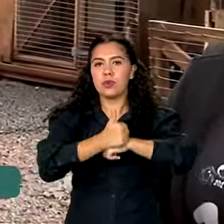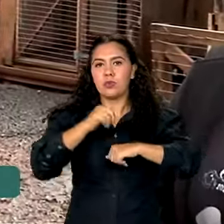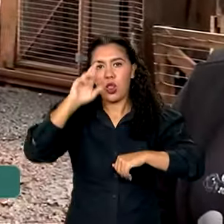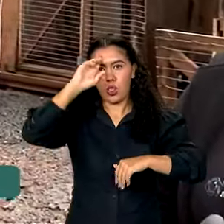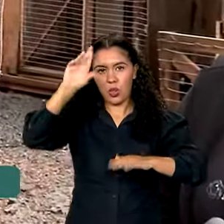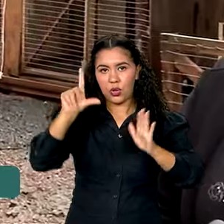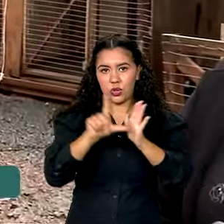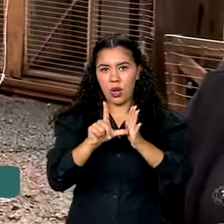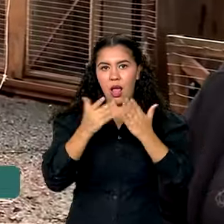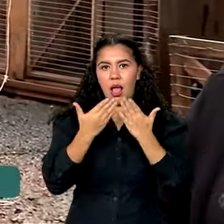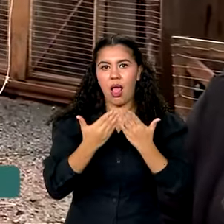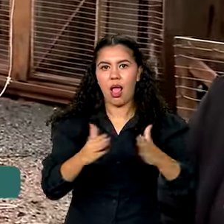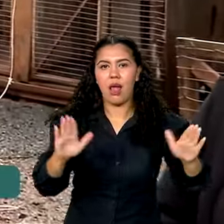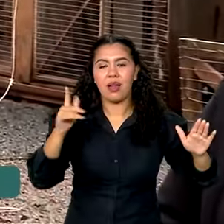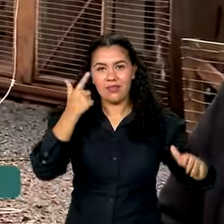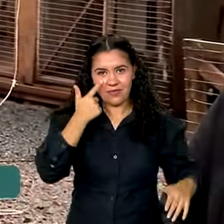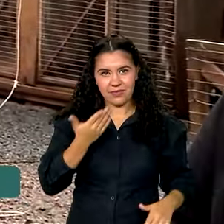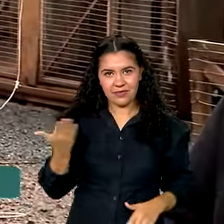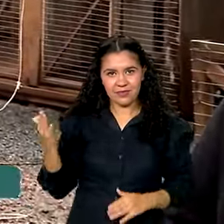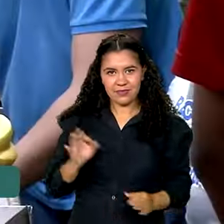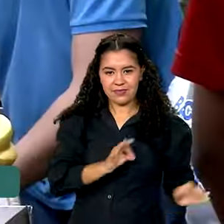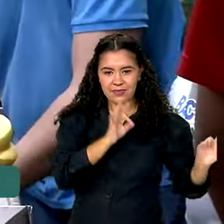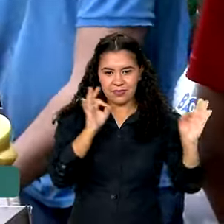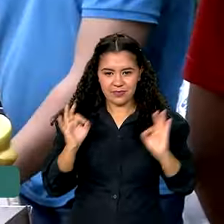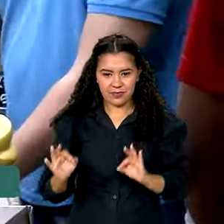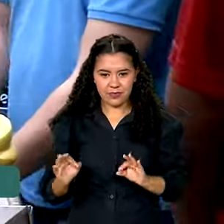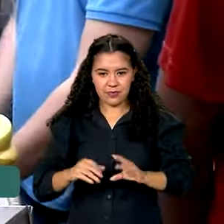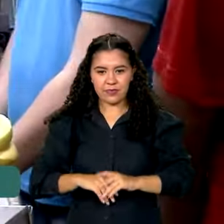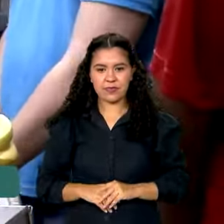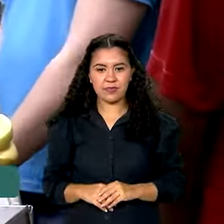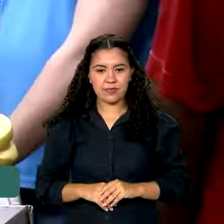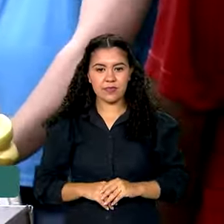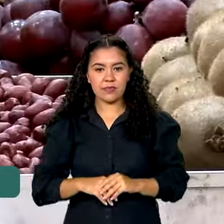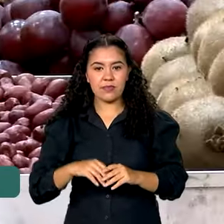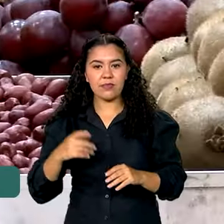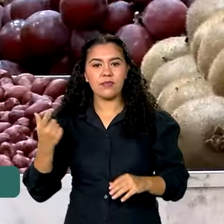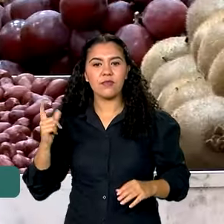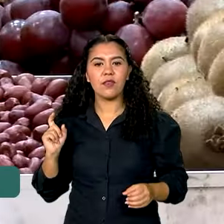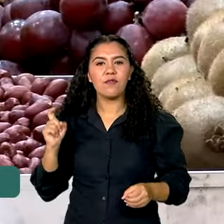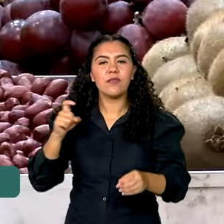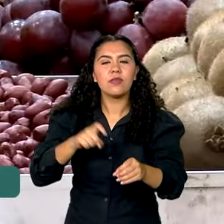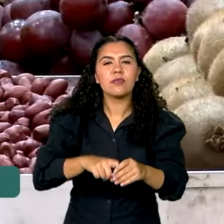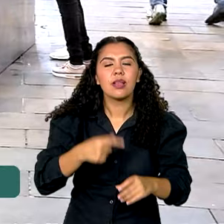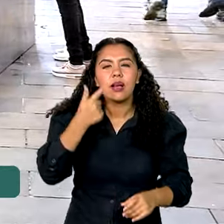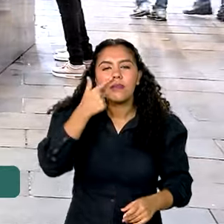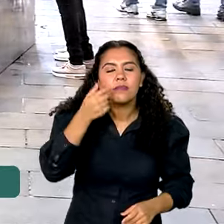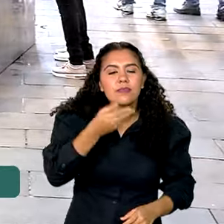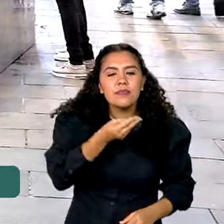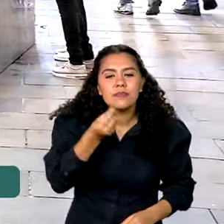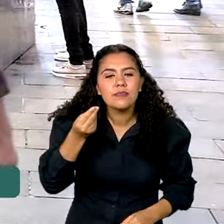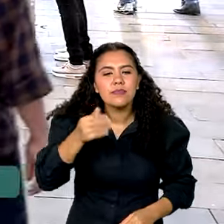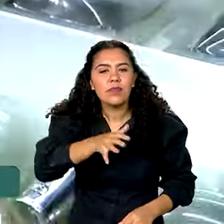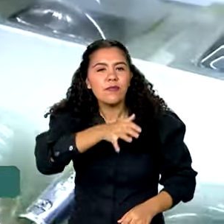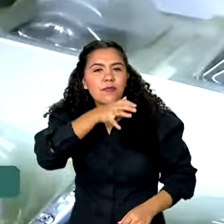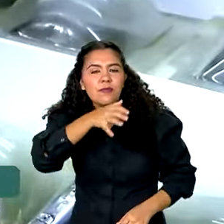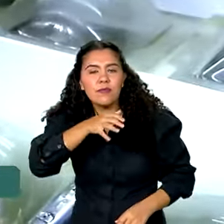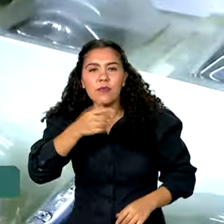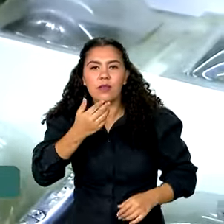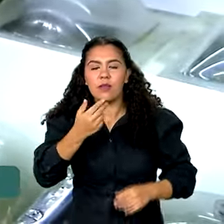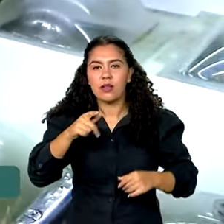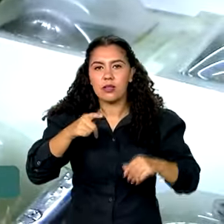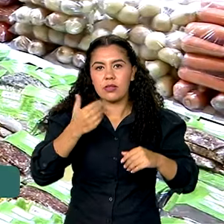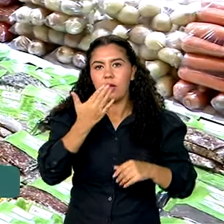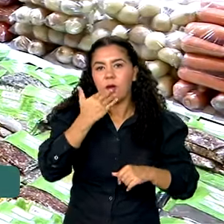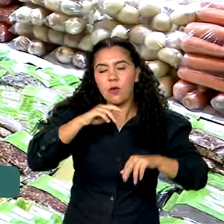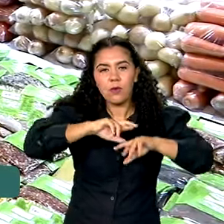portas ontem. Vamos ver na matéria que a gente preparou? Voltar a sentir o cheirinho das frutas, do pastel, da erva